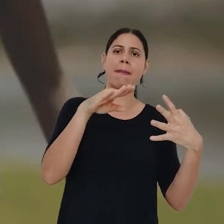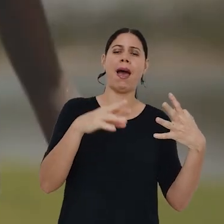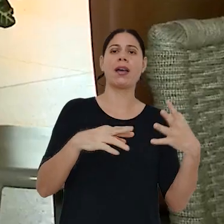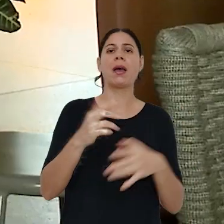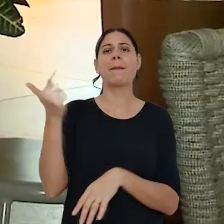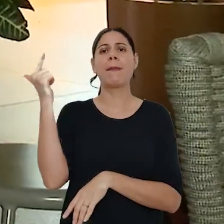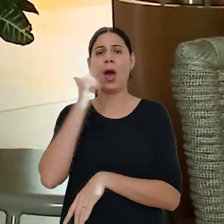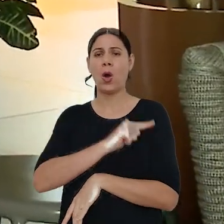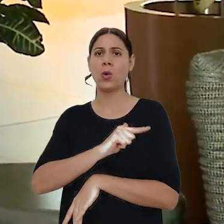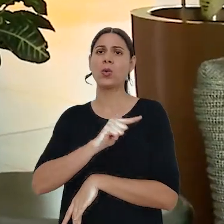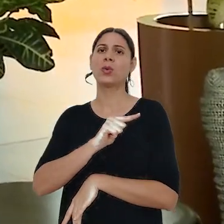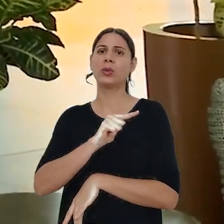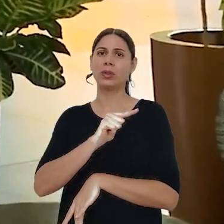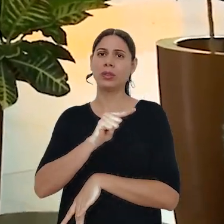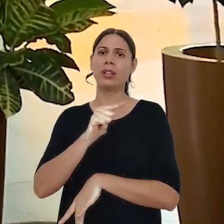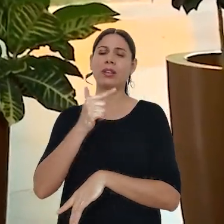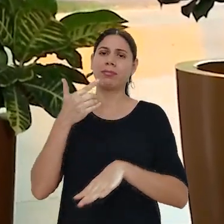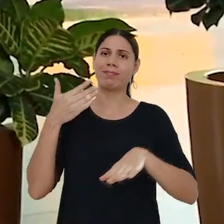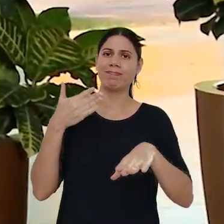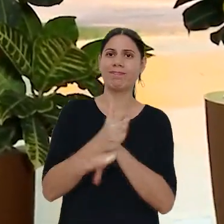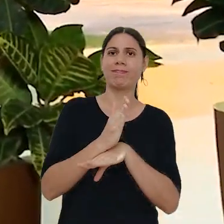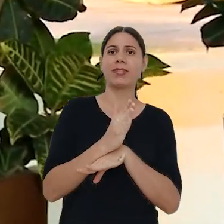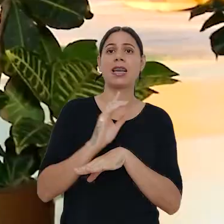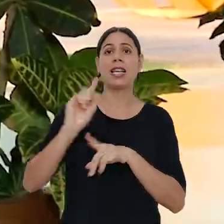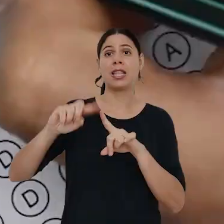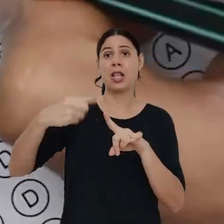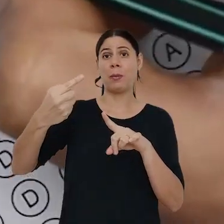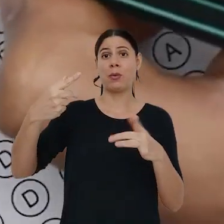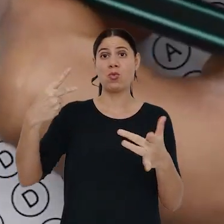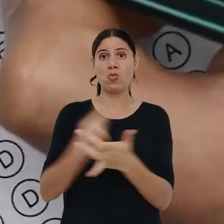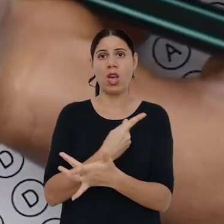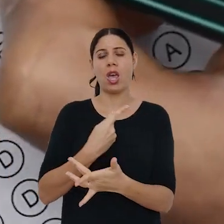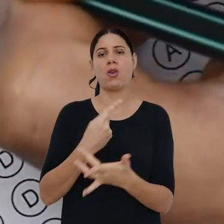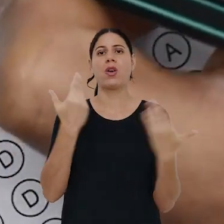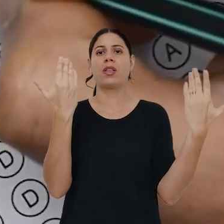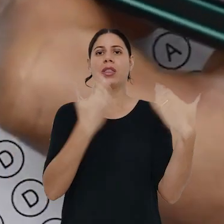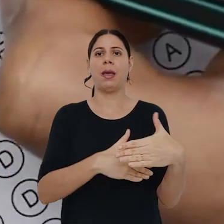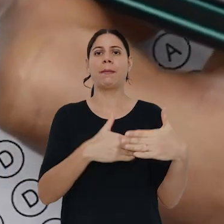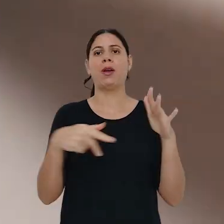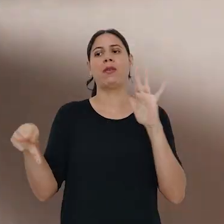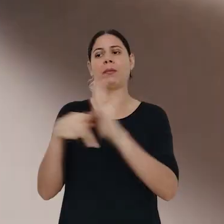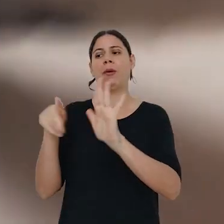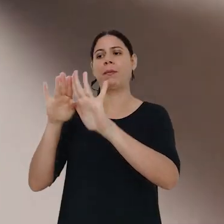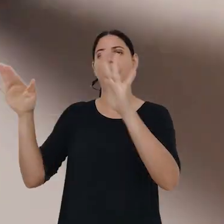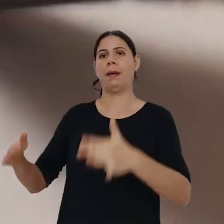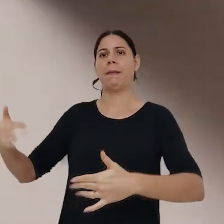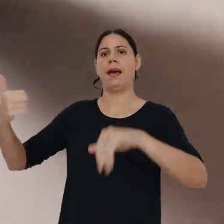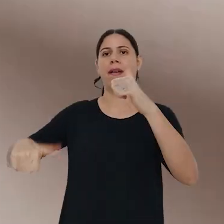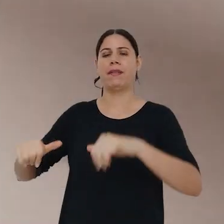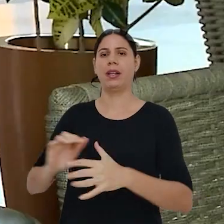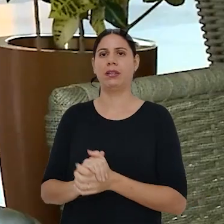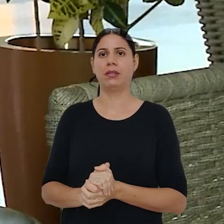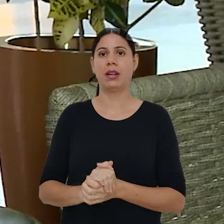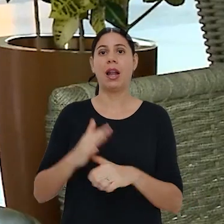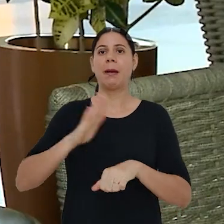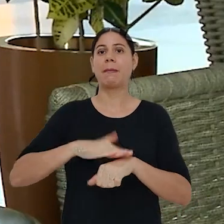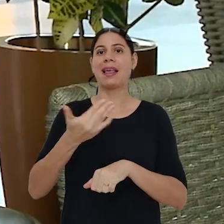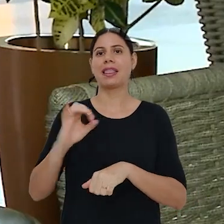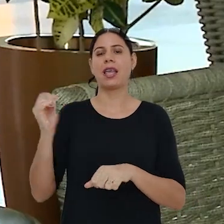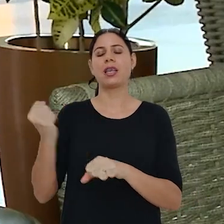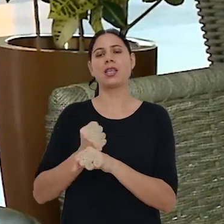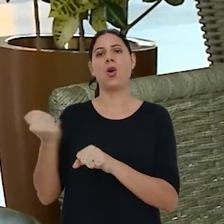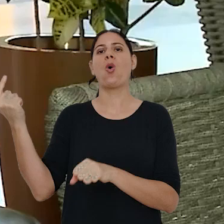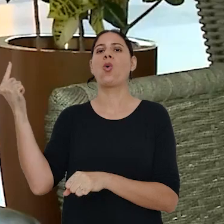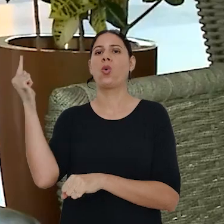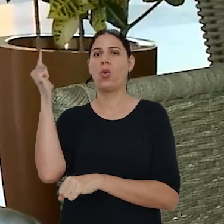Judiciário para garantir sua nomeação em posse após um erro na prova objetiva por parte da banca examinadora. Mais de 10